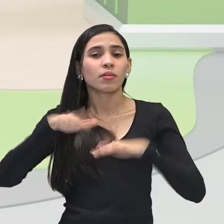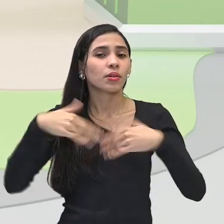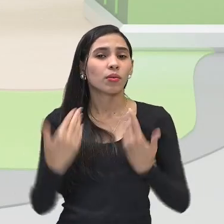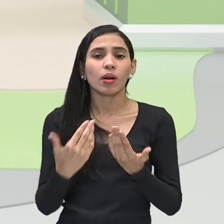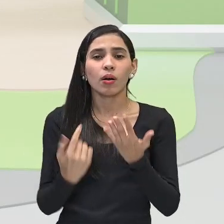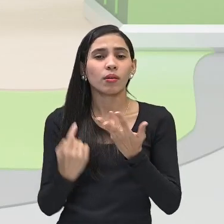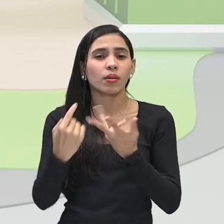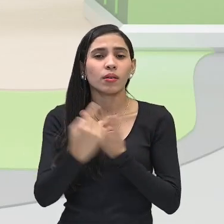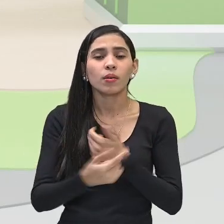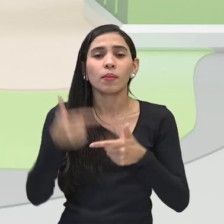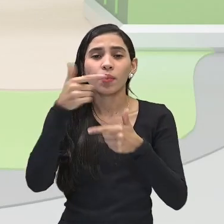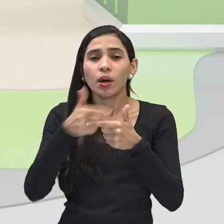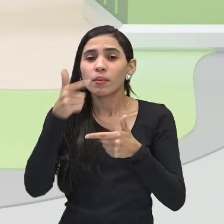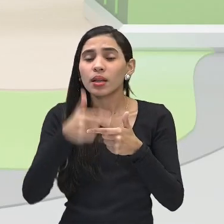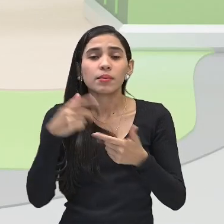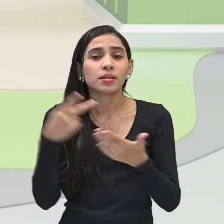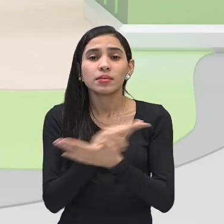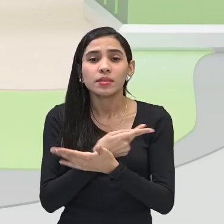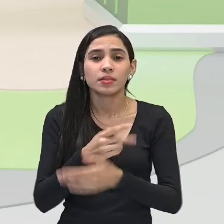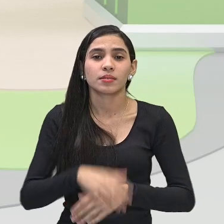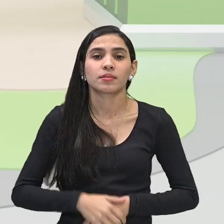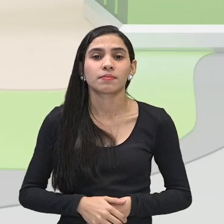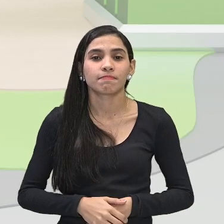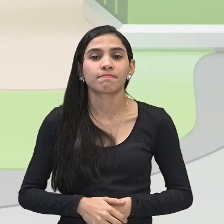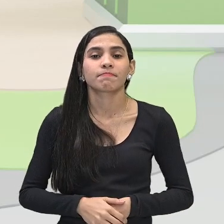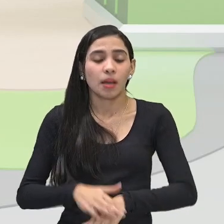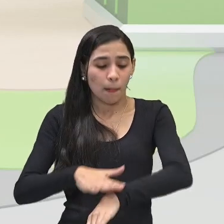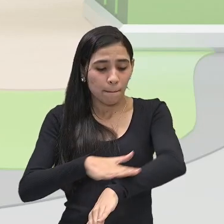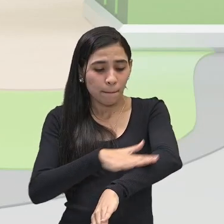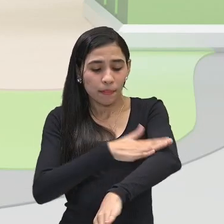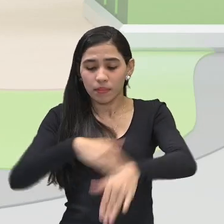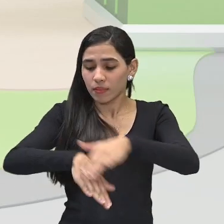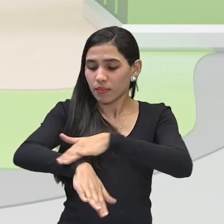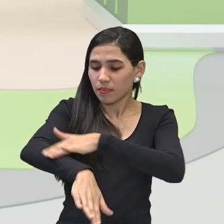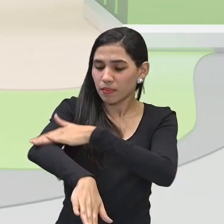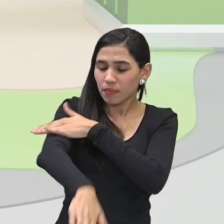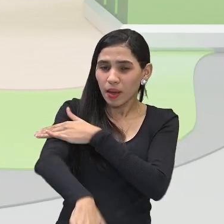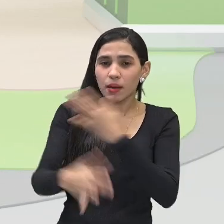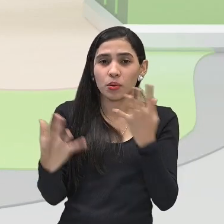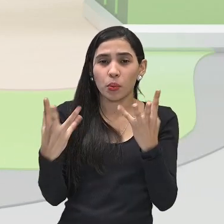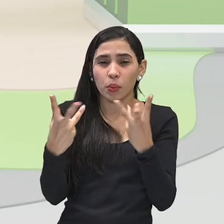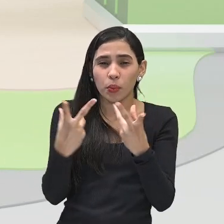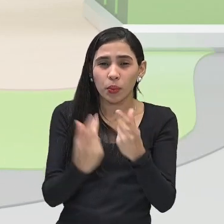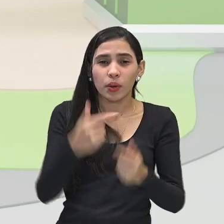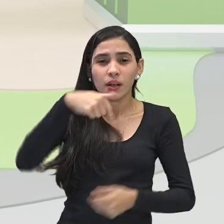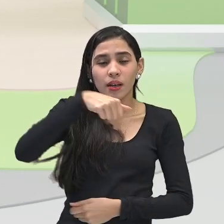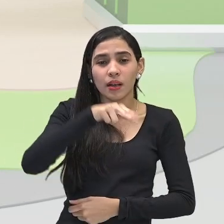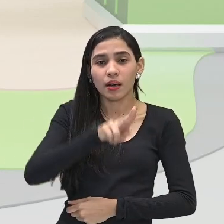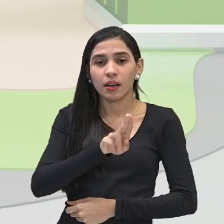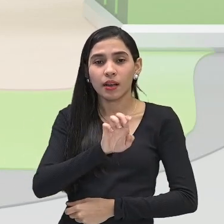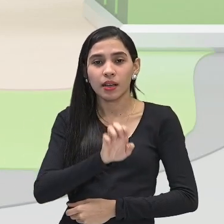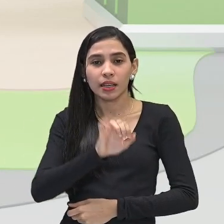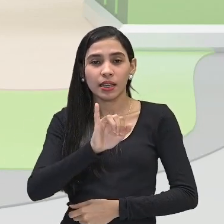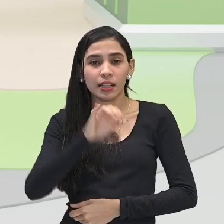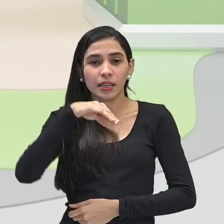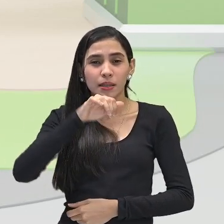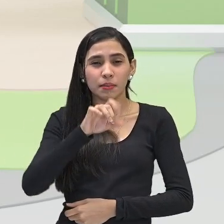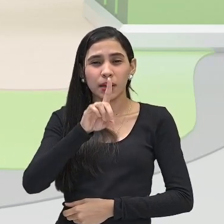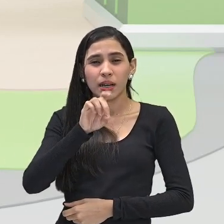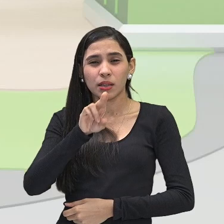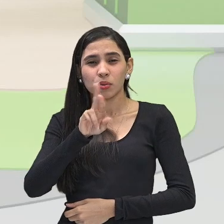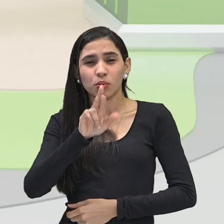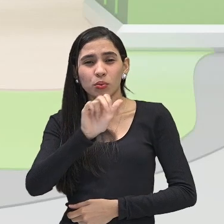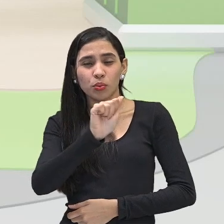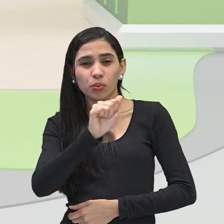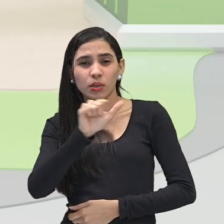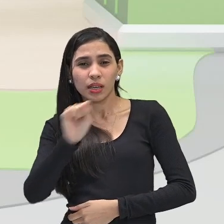inúmeros problemas que podem causar? Queimaduras, por exemplo. Quem já teve queimada? É queimadura de pele por